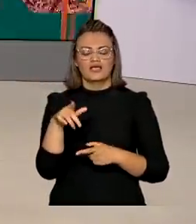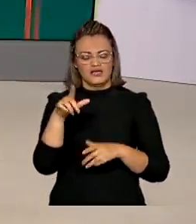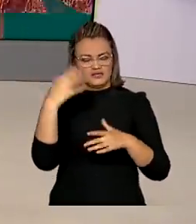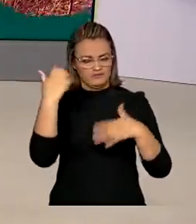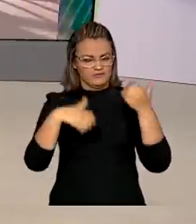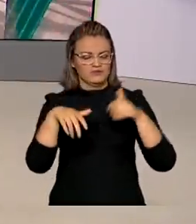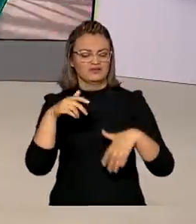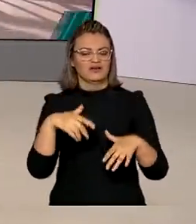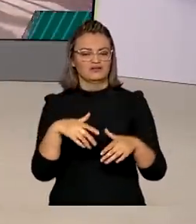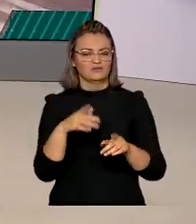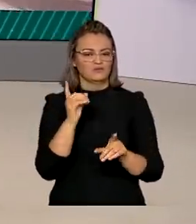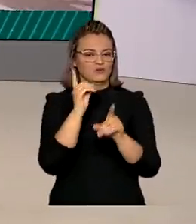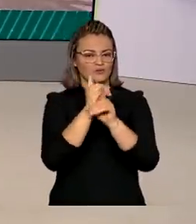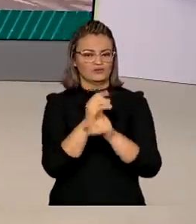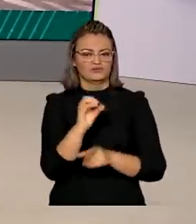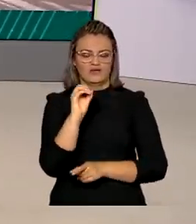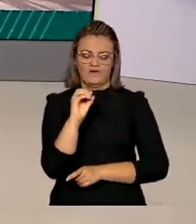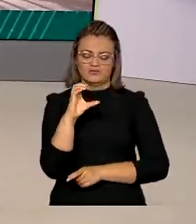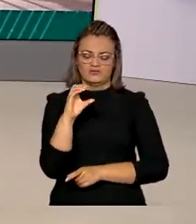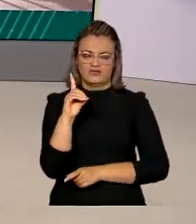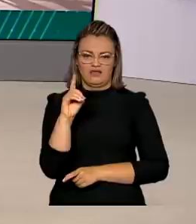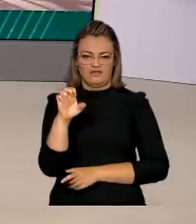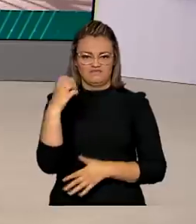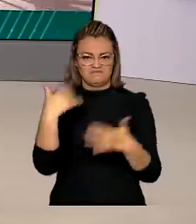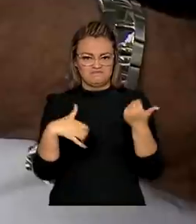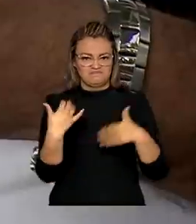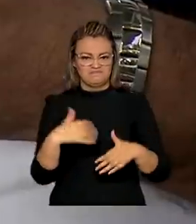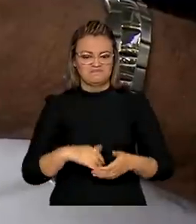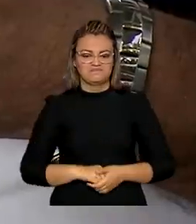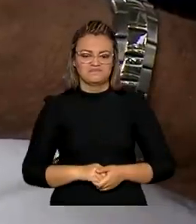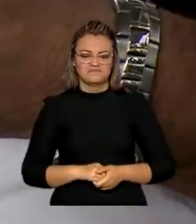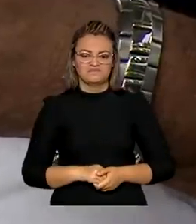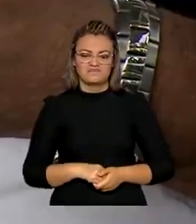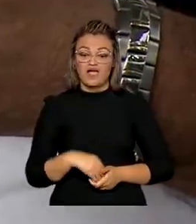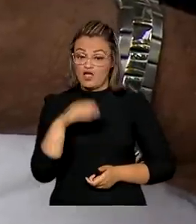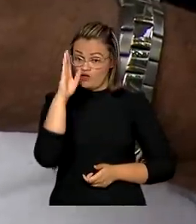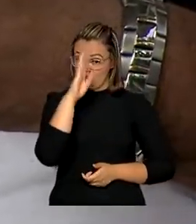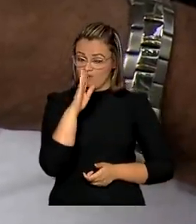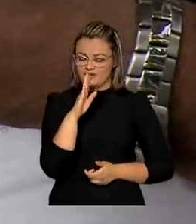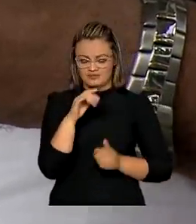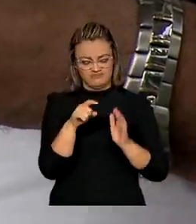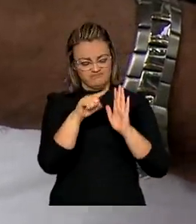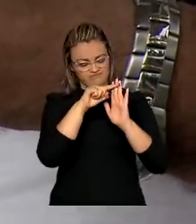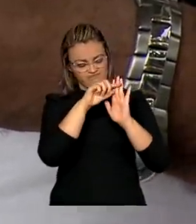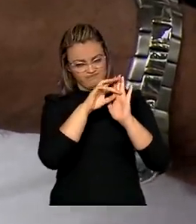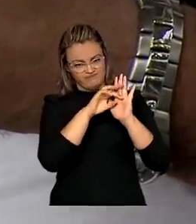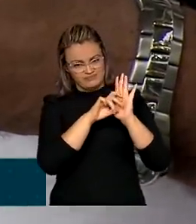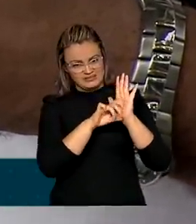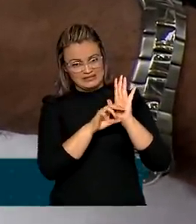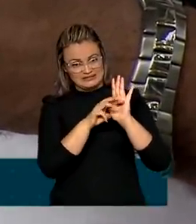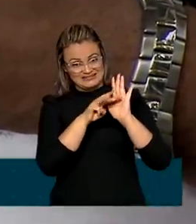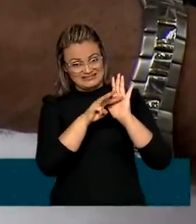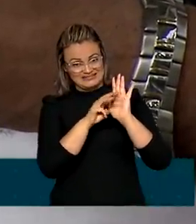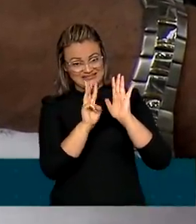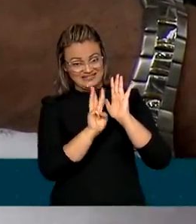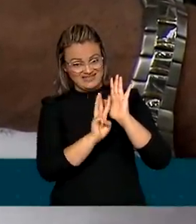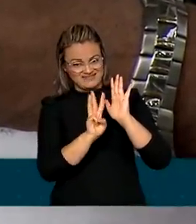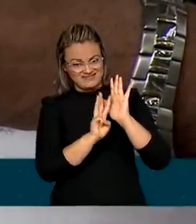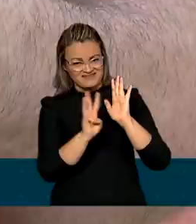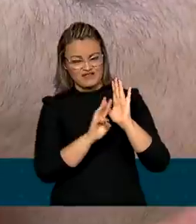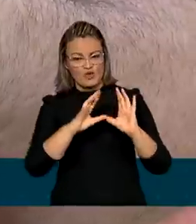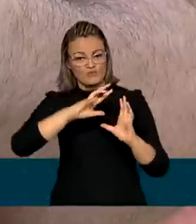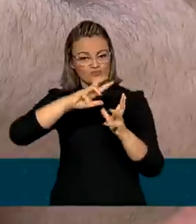destaque durante o encontro da OCDE. O Brasil ocupa atualmente a terceira posição